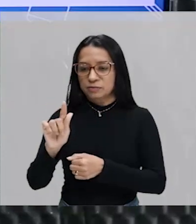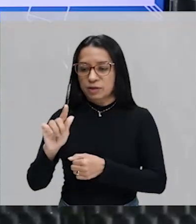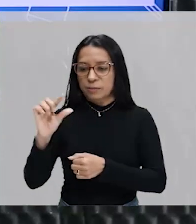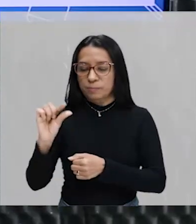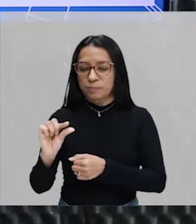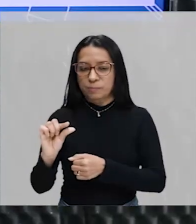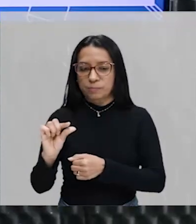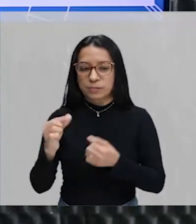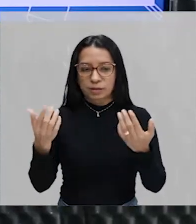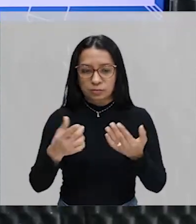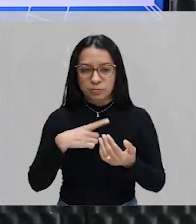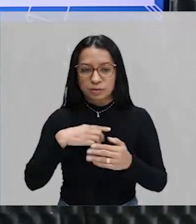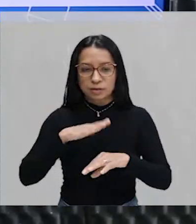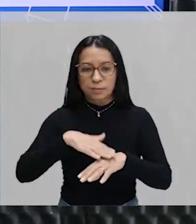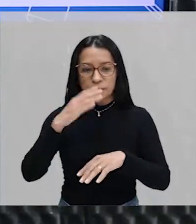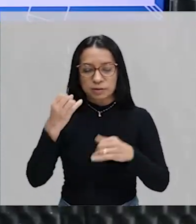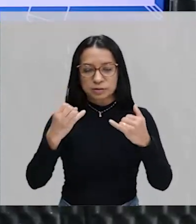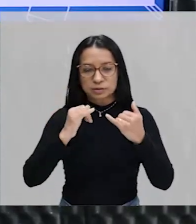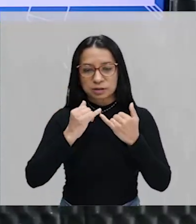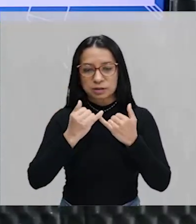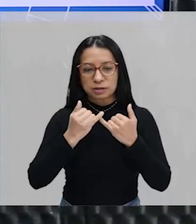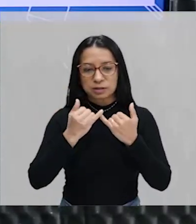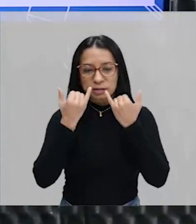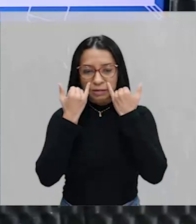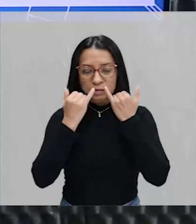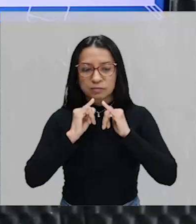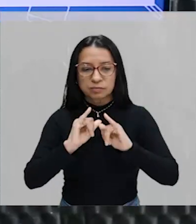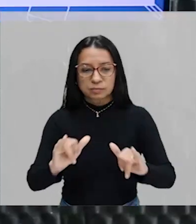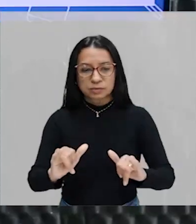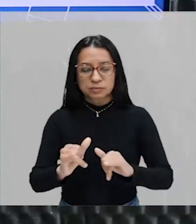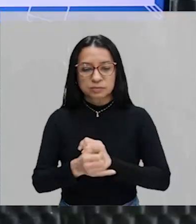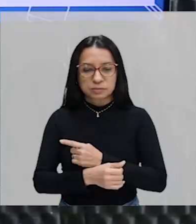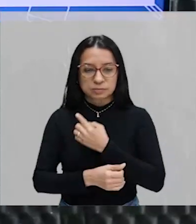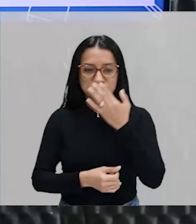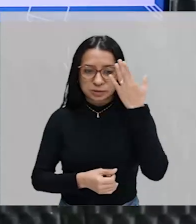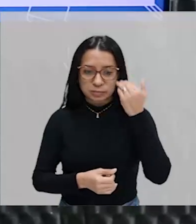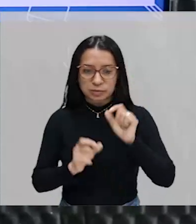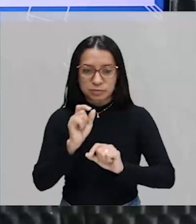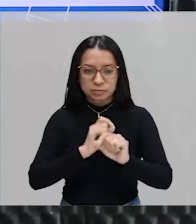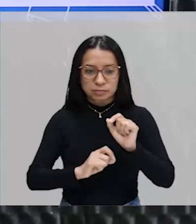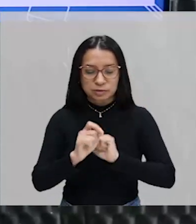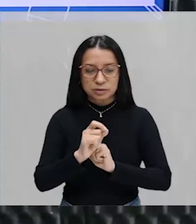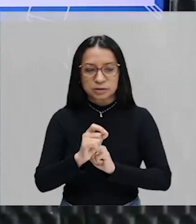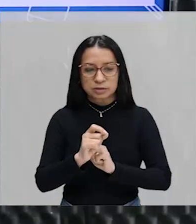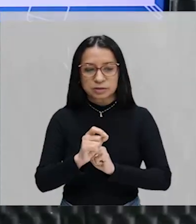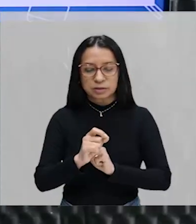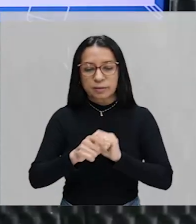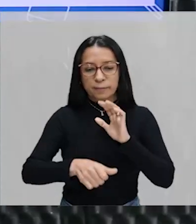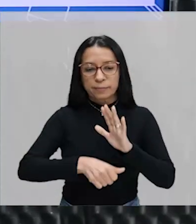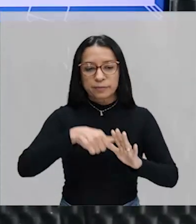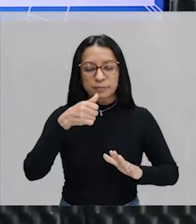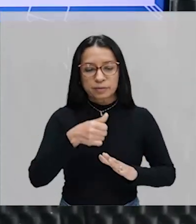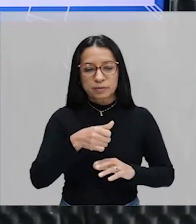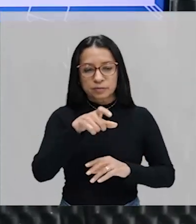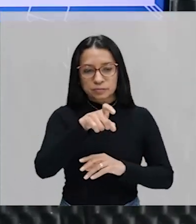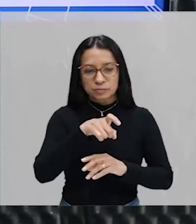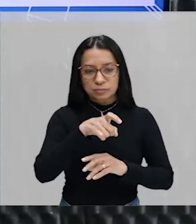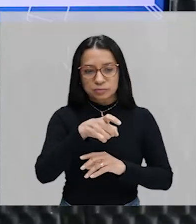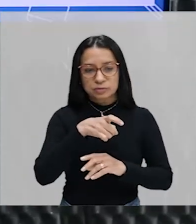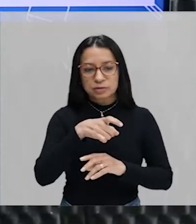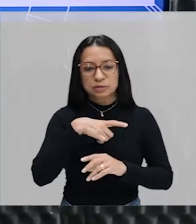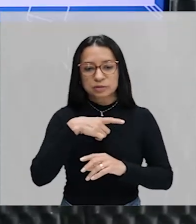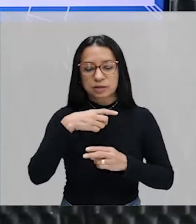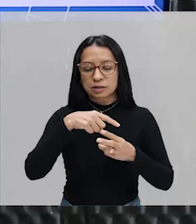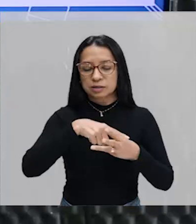ele traz mais informação para nós, ó. Determine o conjunto X, sabendo que, primeira informação, X